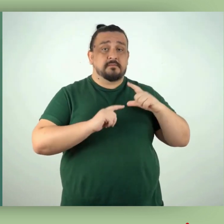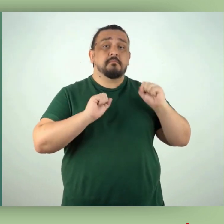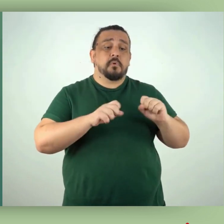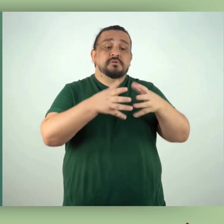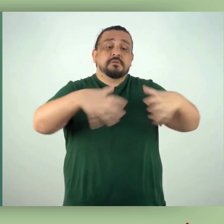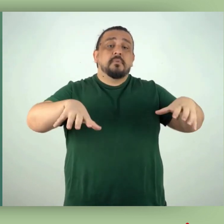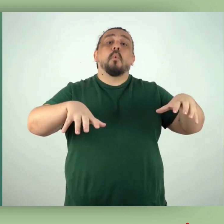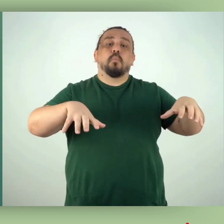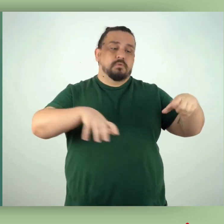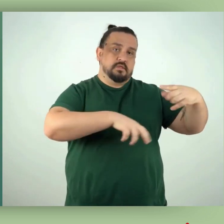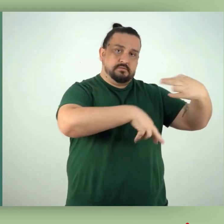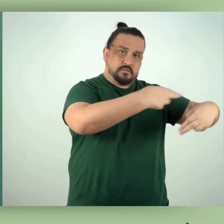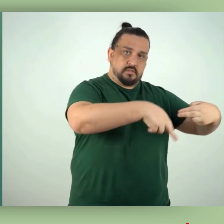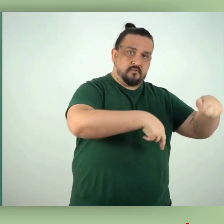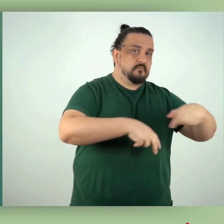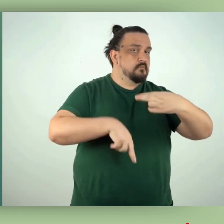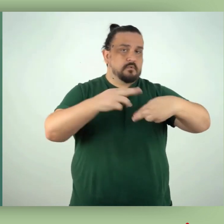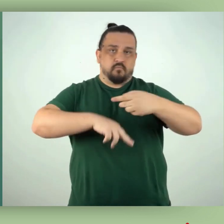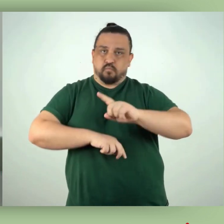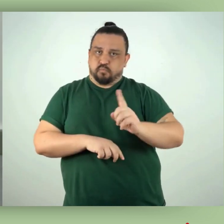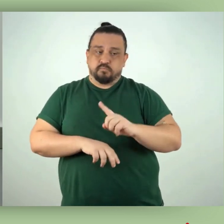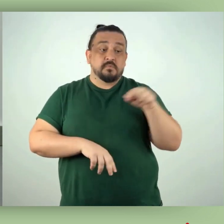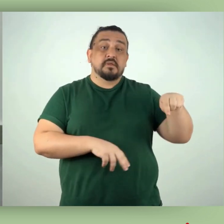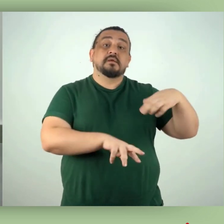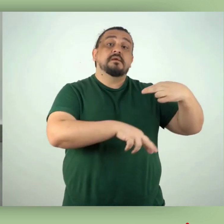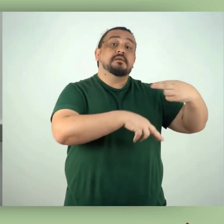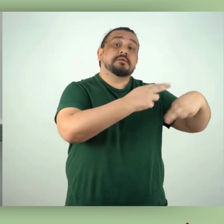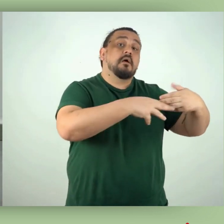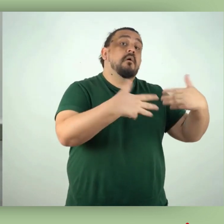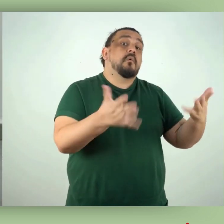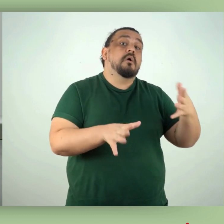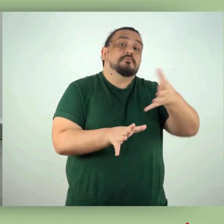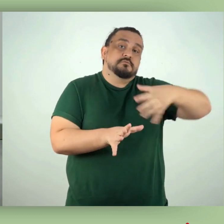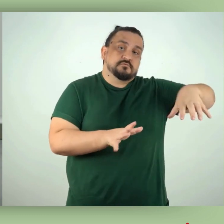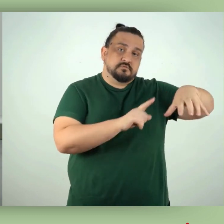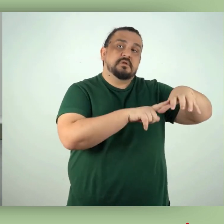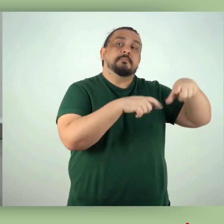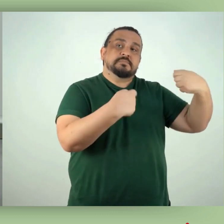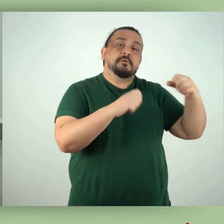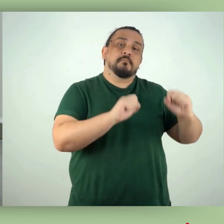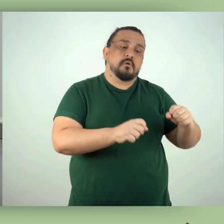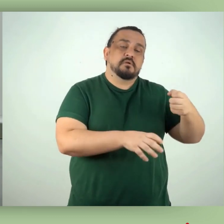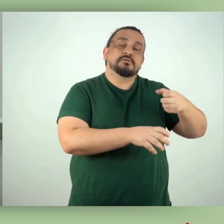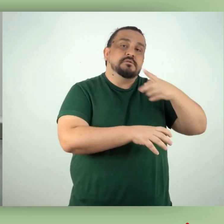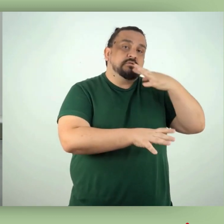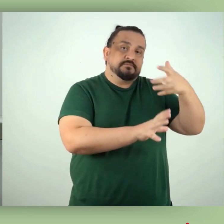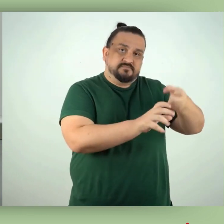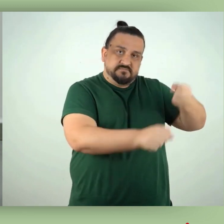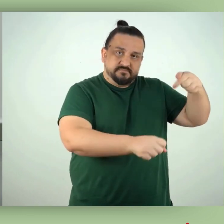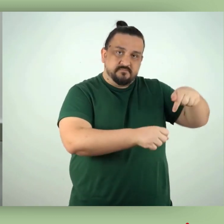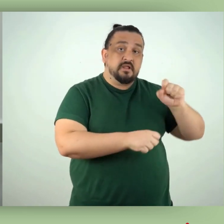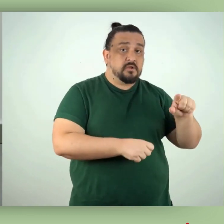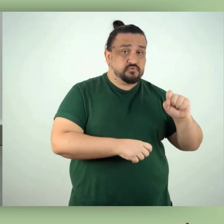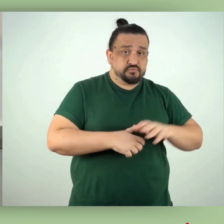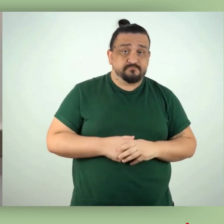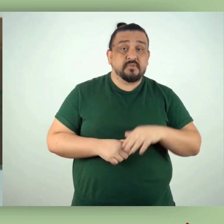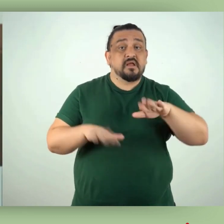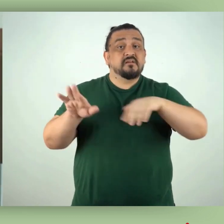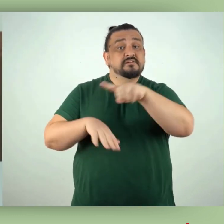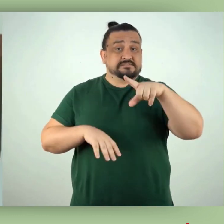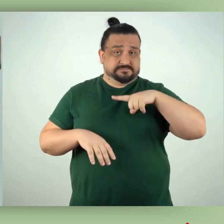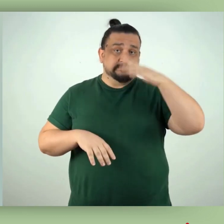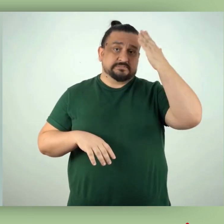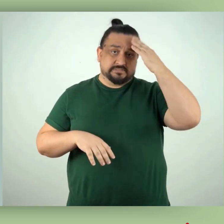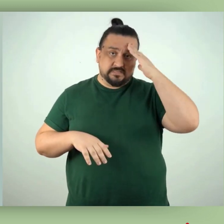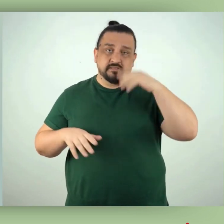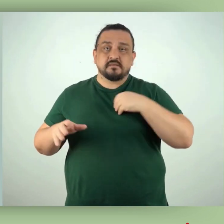recicláveis e não recicláveis. Os resíduos recicláveis devem ser segregados e acondicionados em sacos azuis. No caso